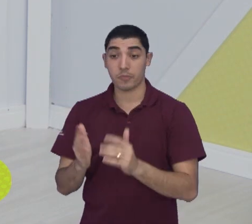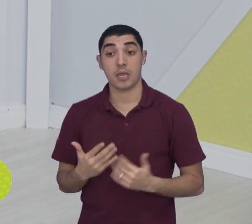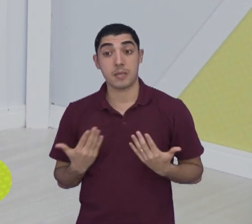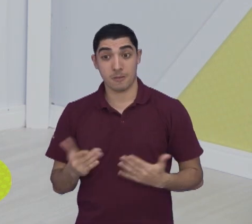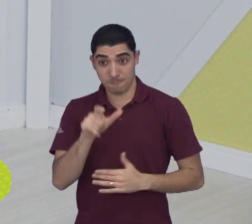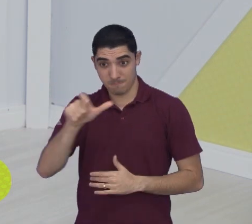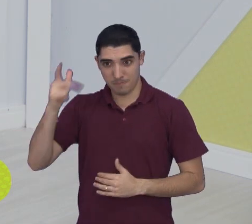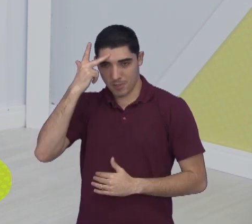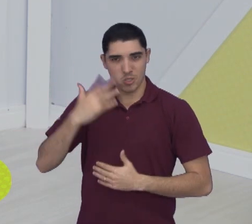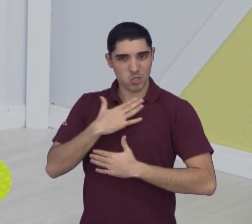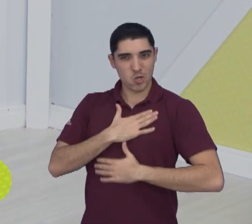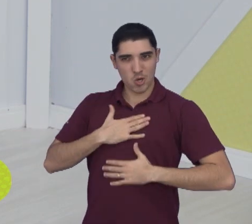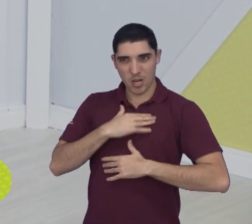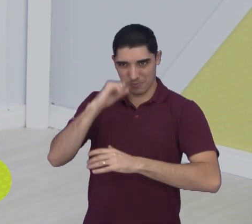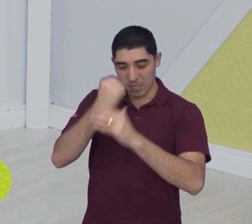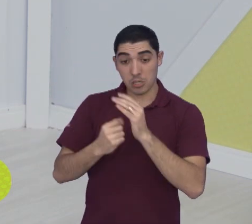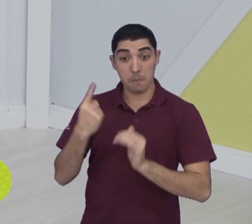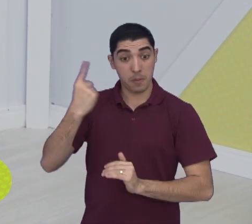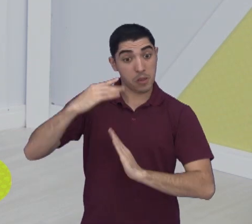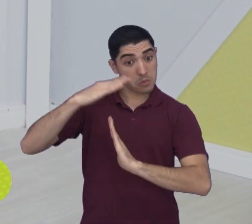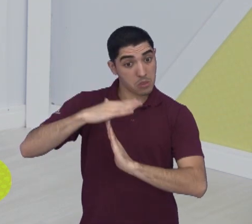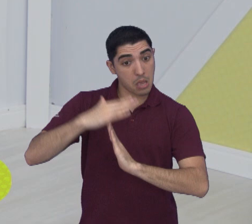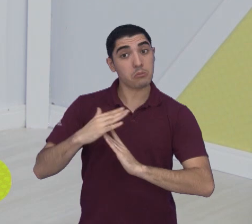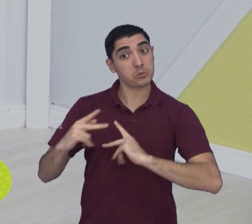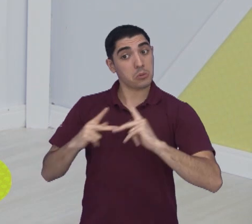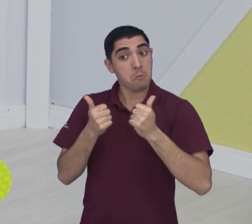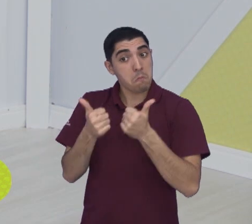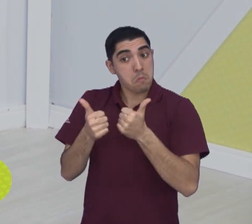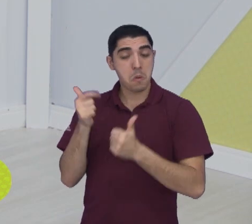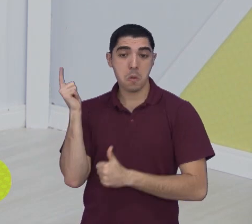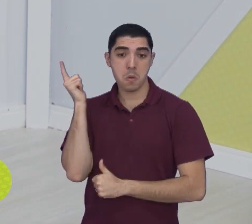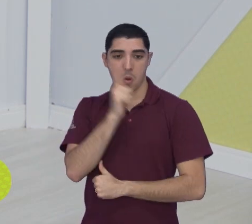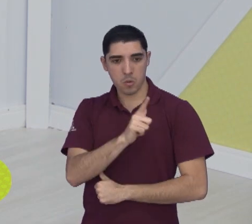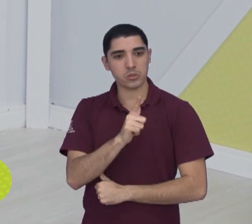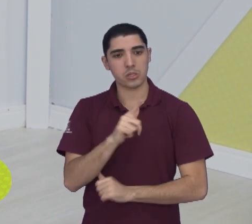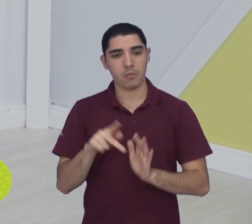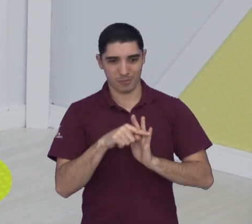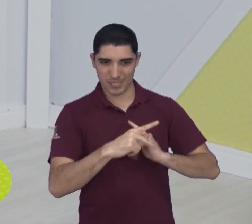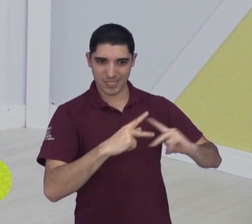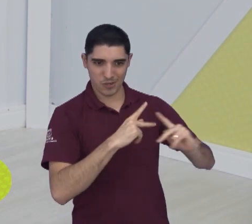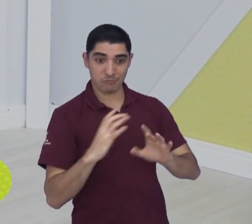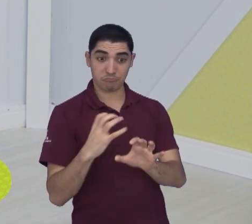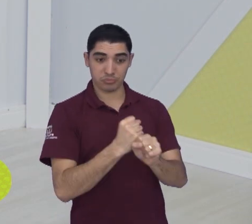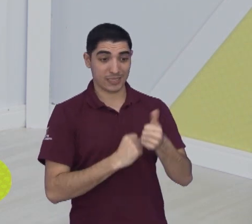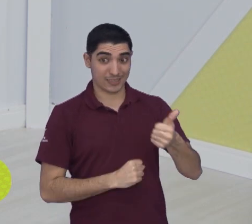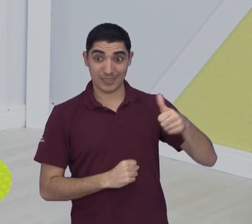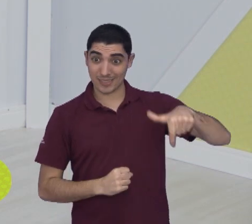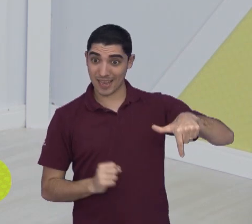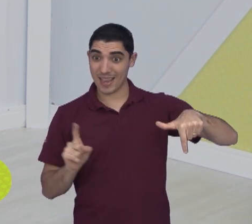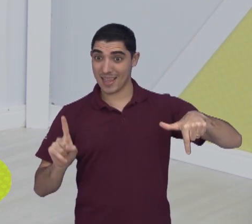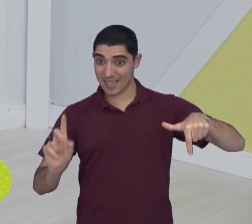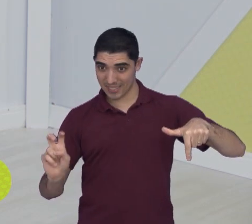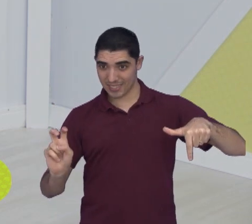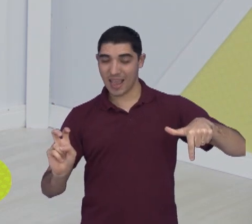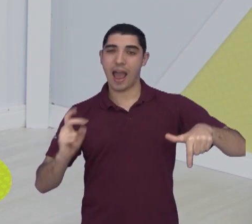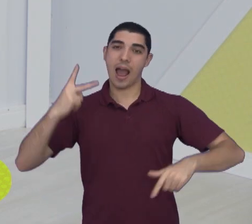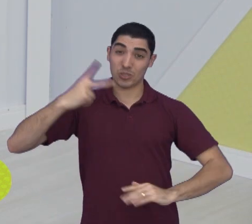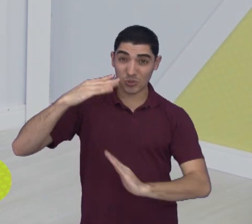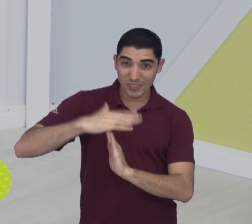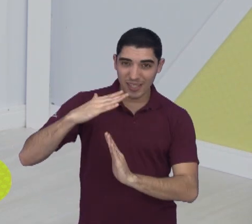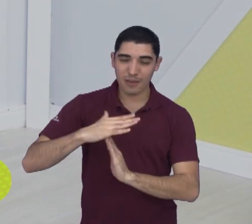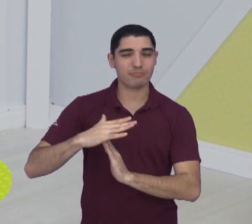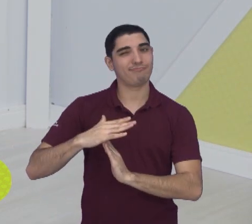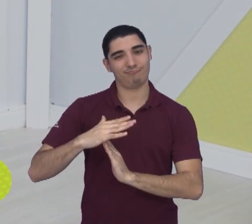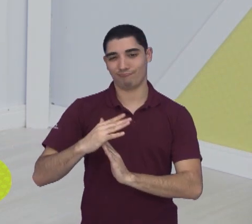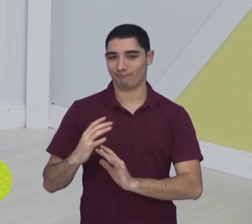basquete e gosta de números também, o primeiro quarto foi bom para o São José, onde ele venceu por 17 a 15, segundo quarto aí já começou a desandar a maionese,